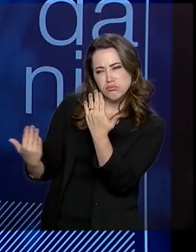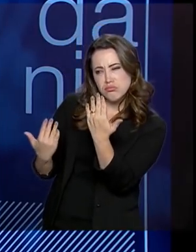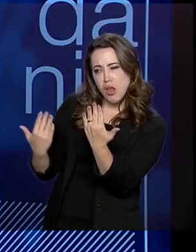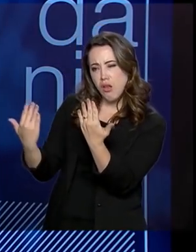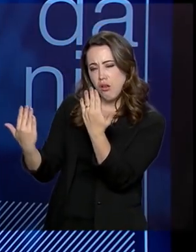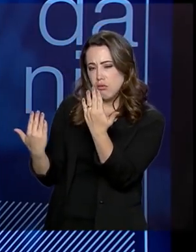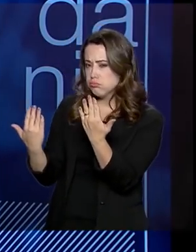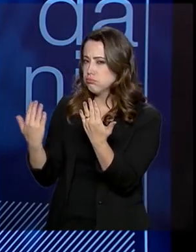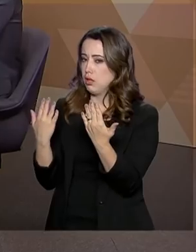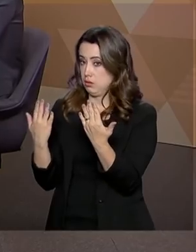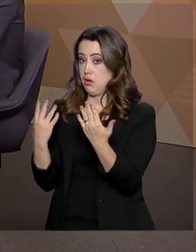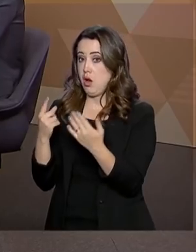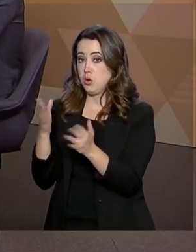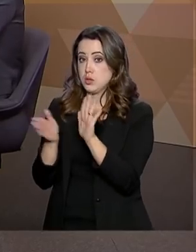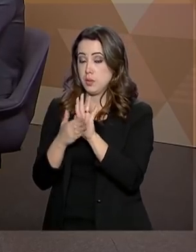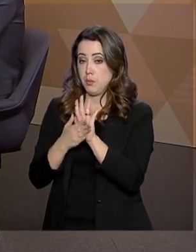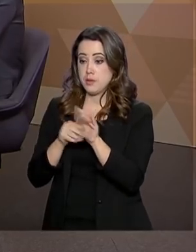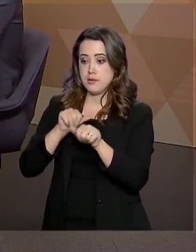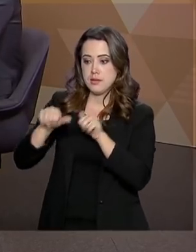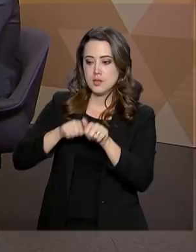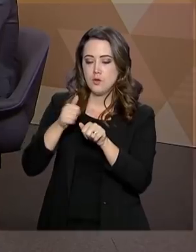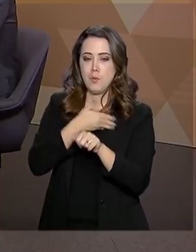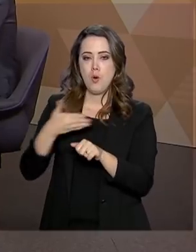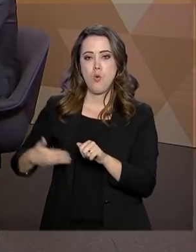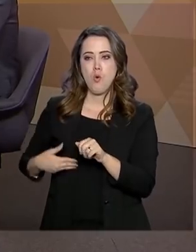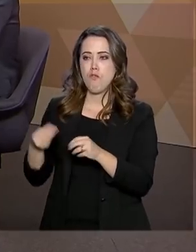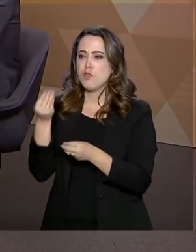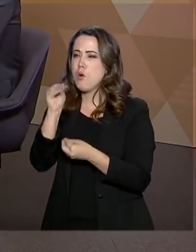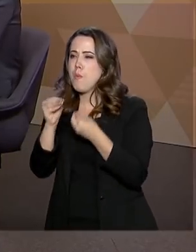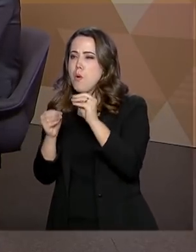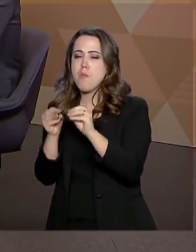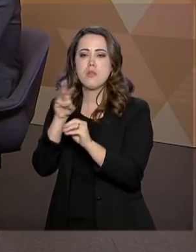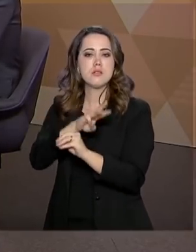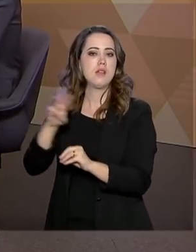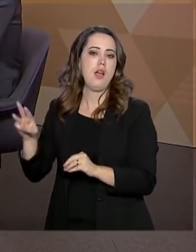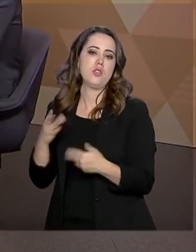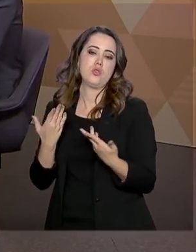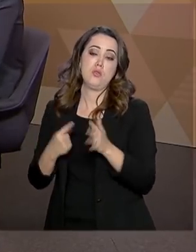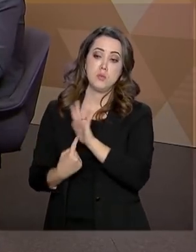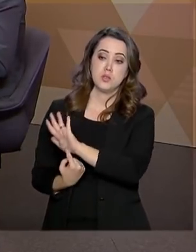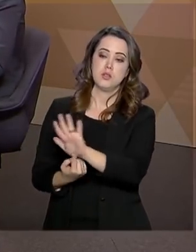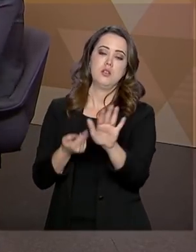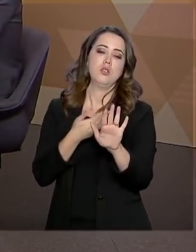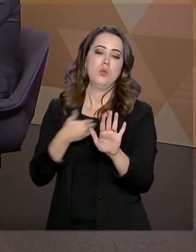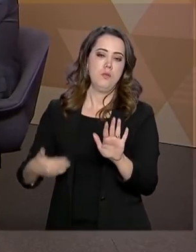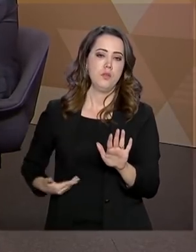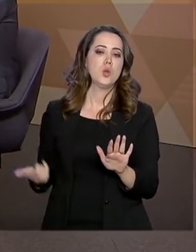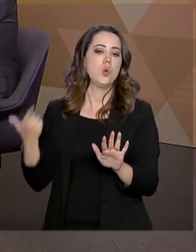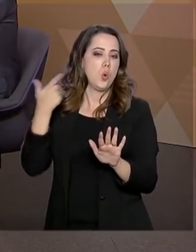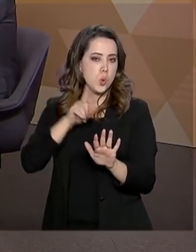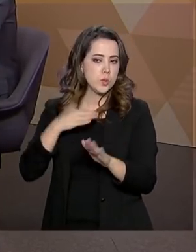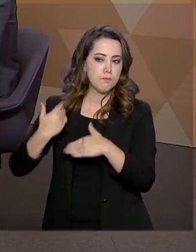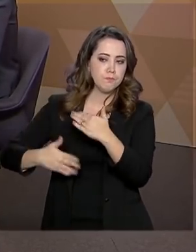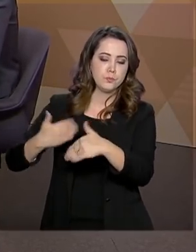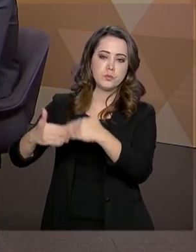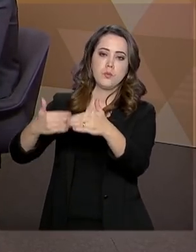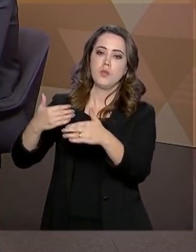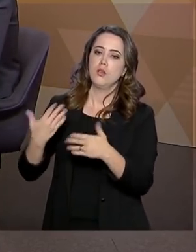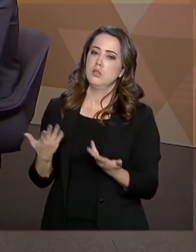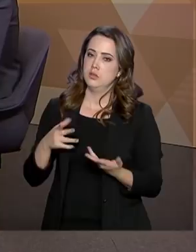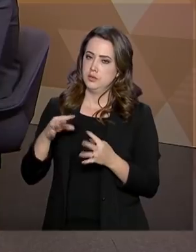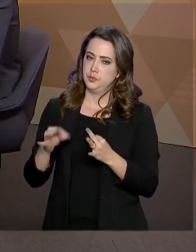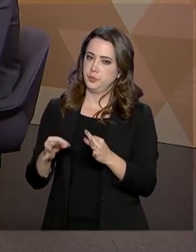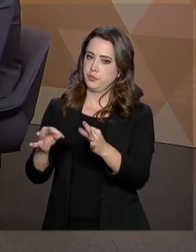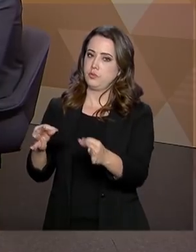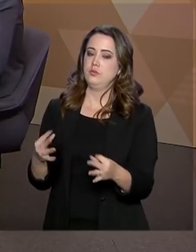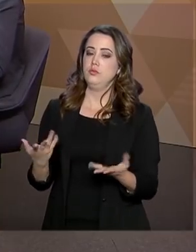numa plataforma digital, vamos aproximar essa relação de confiança, vamos mostrar que o governo consegue acompanhar o desenvolvimento